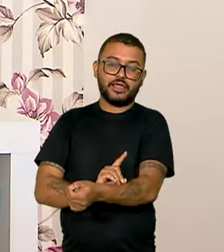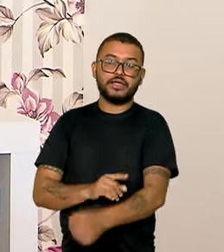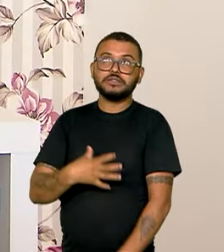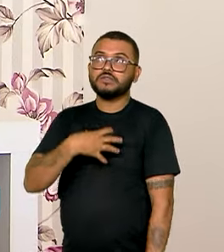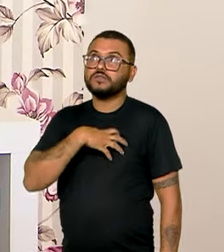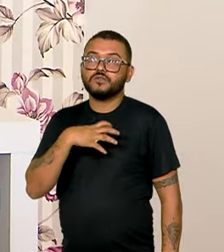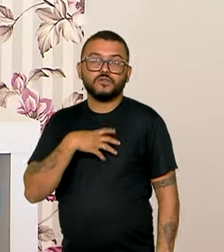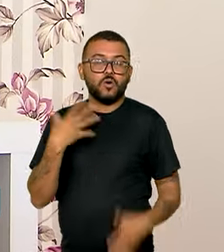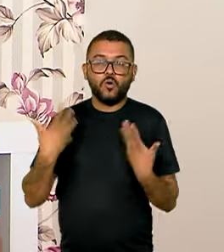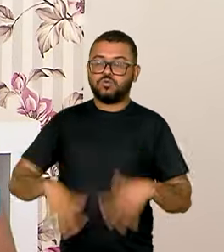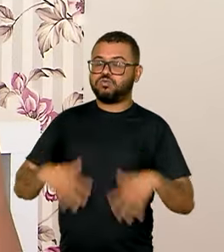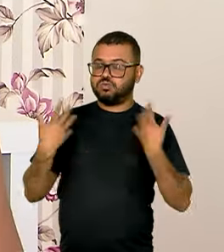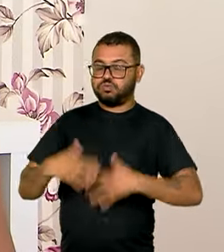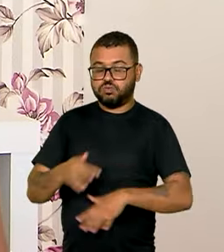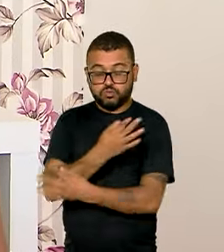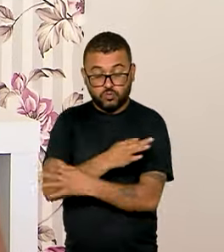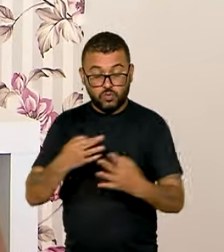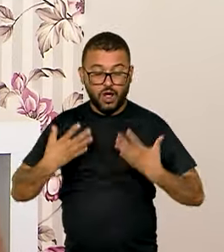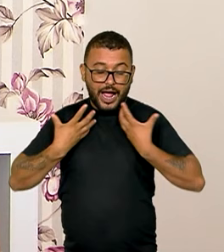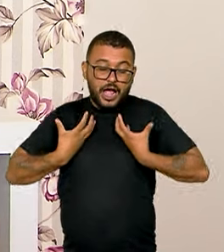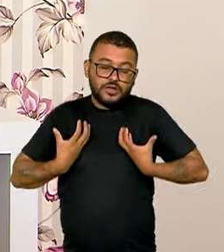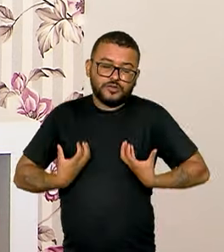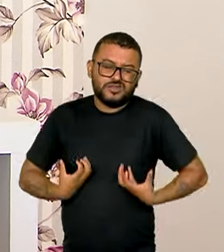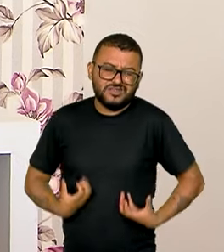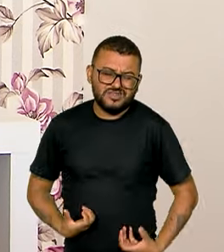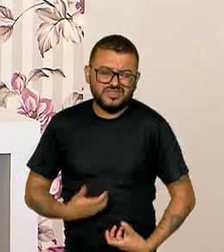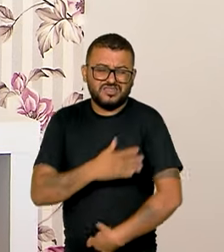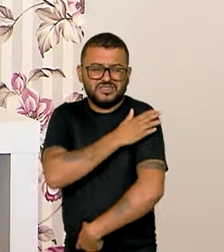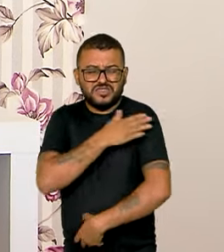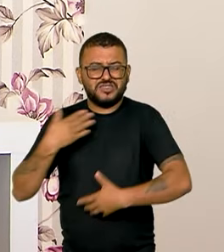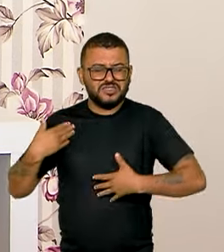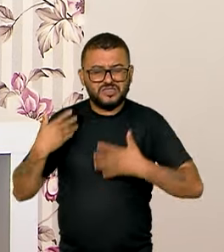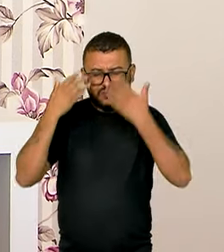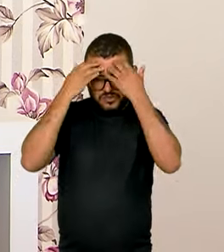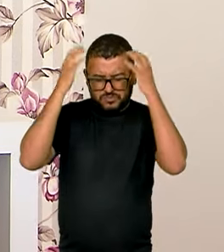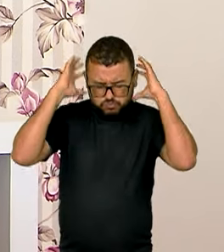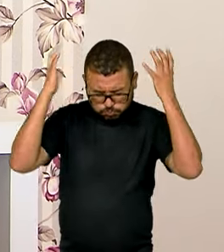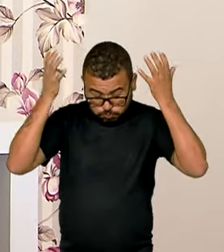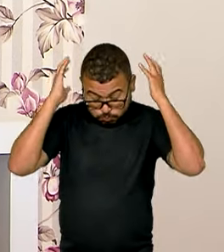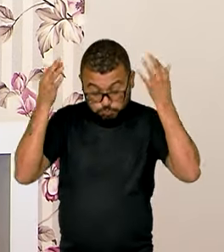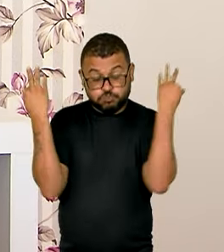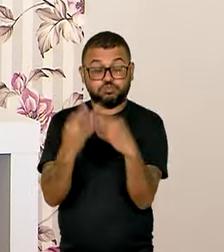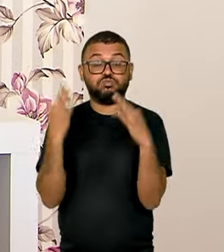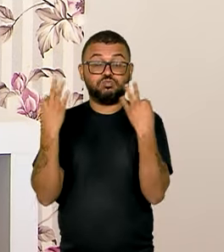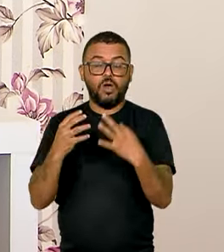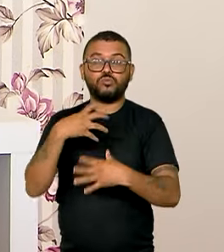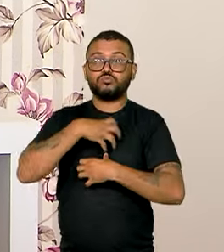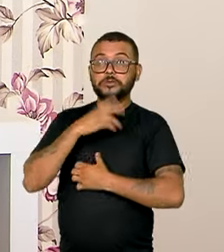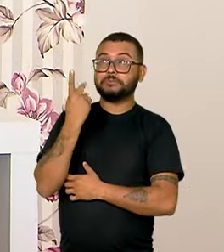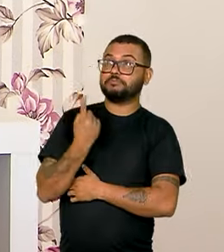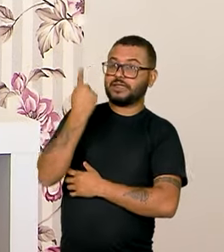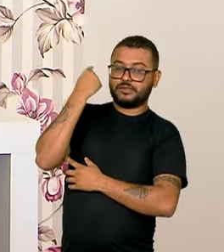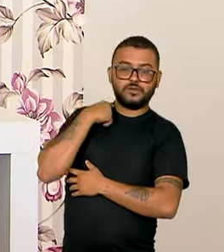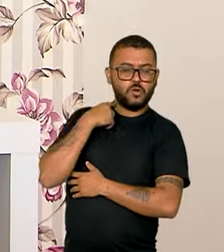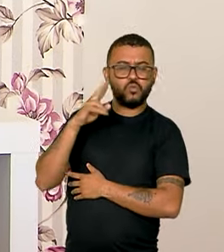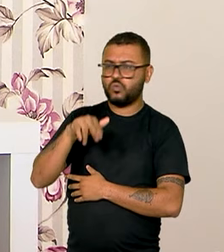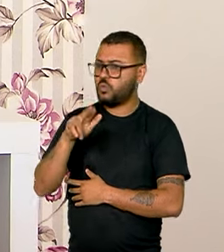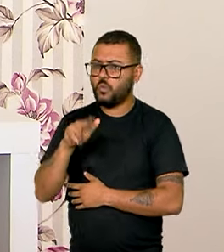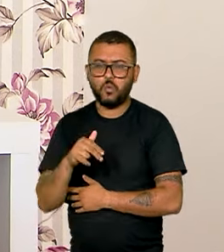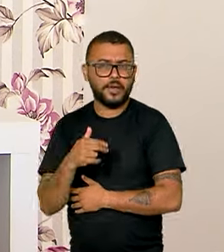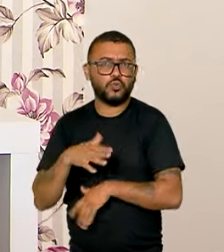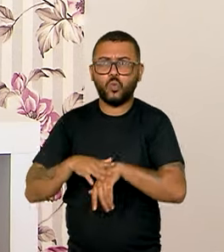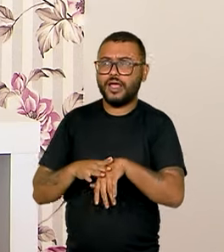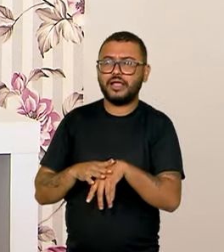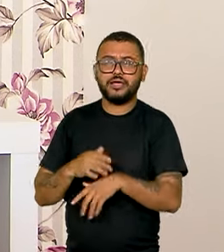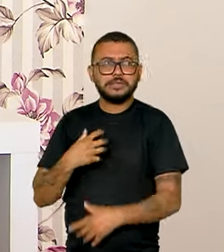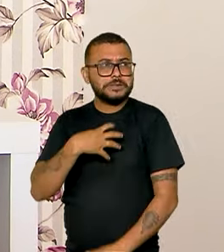sintomas foram bem fortes, eu fiquei com um cansaço no corpo, dor no corpo, muita dor de cabeça. E normalmente eu não sou de ficar muito doente, né?